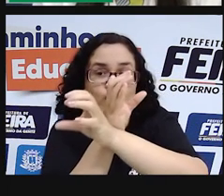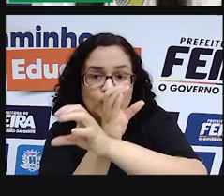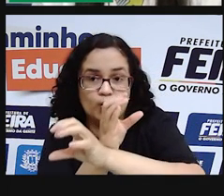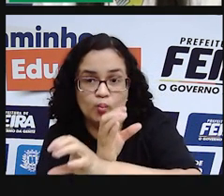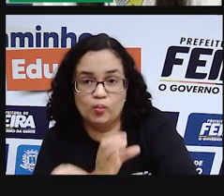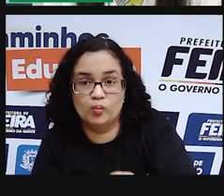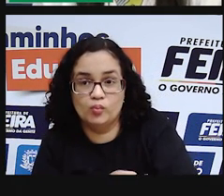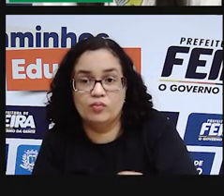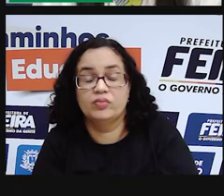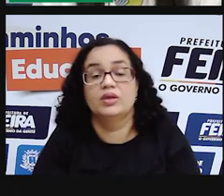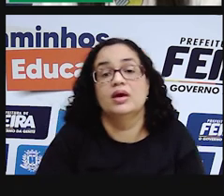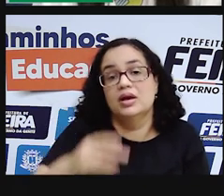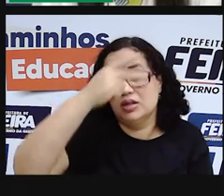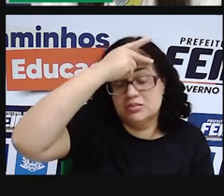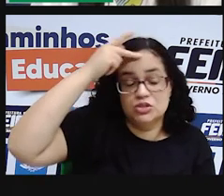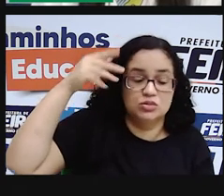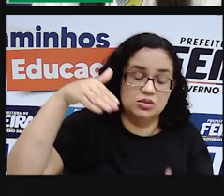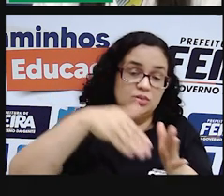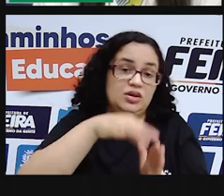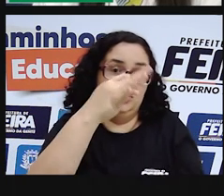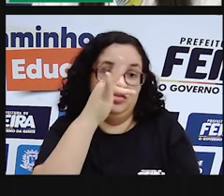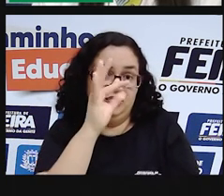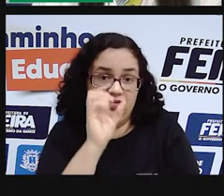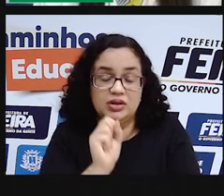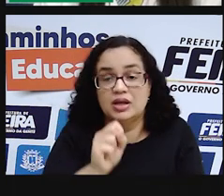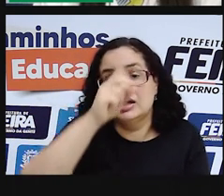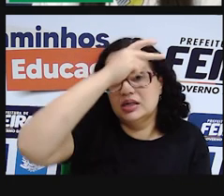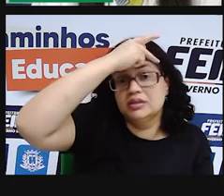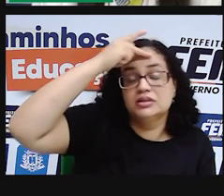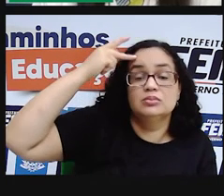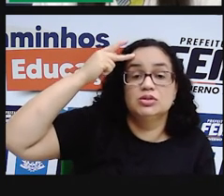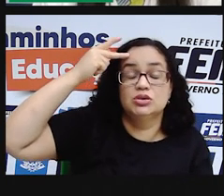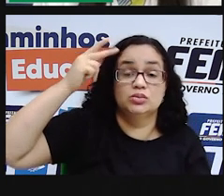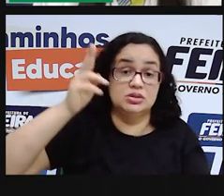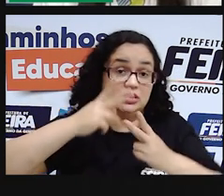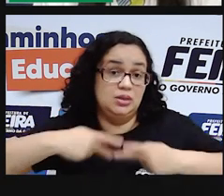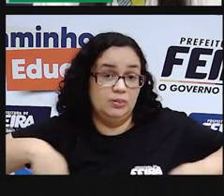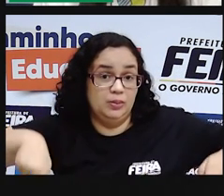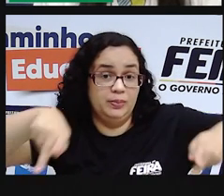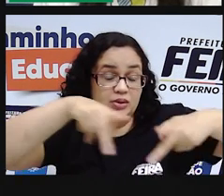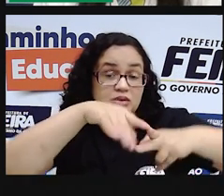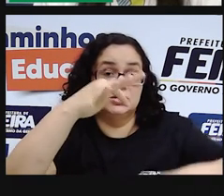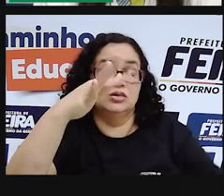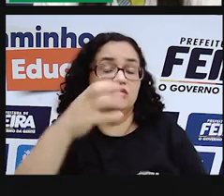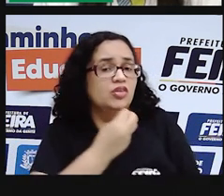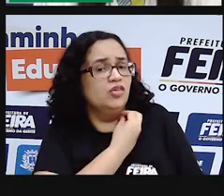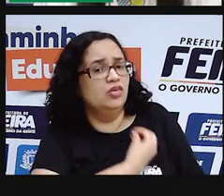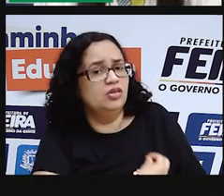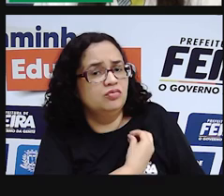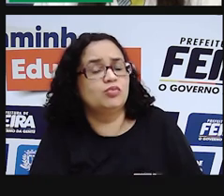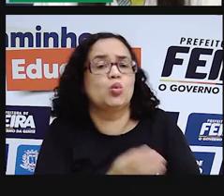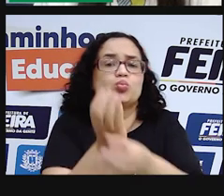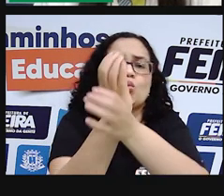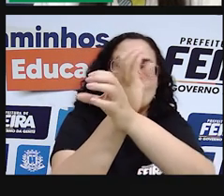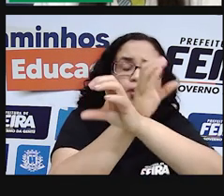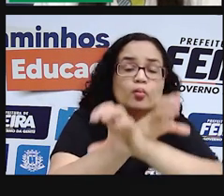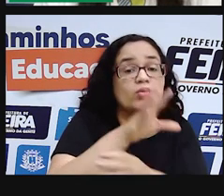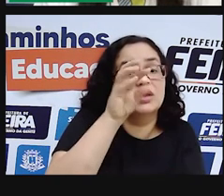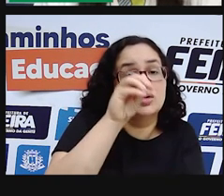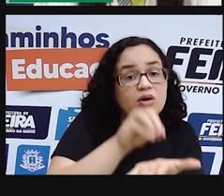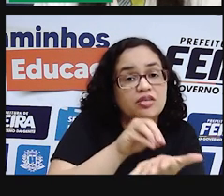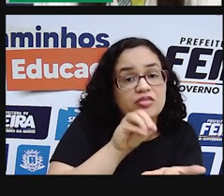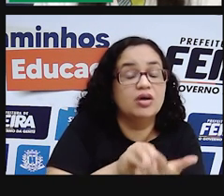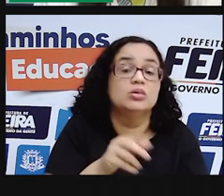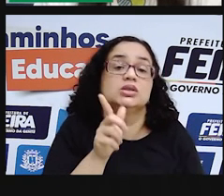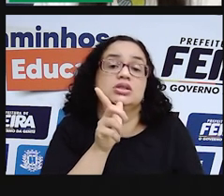Então, os feirenses, as pessoas, a população de Feira convive com a seca, com a estiagem,